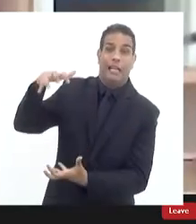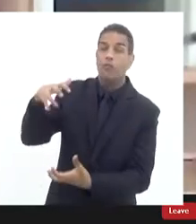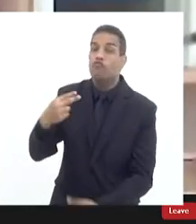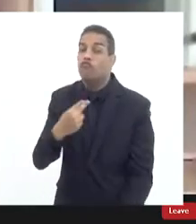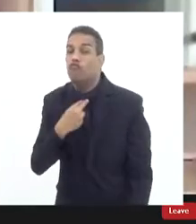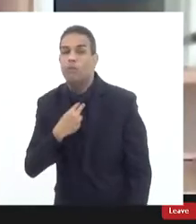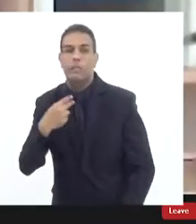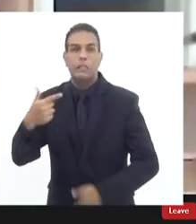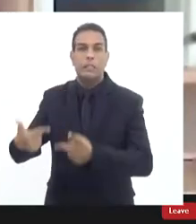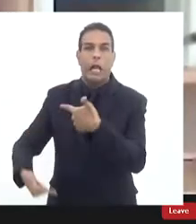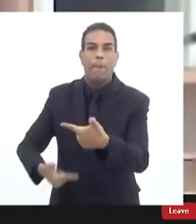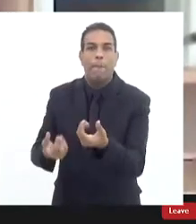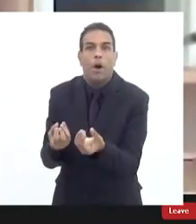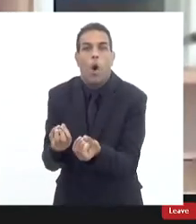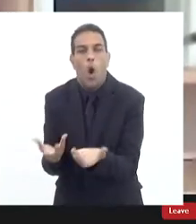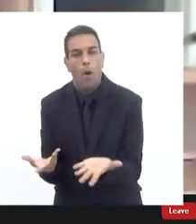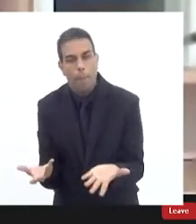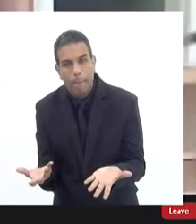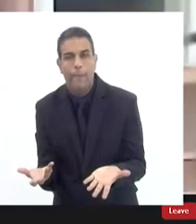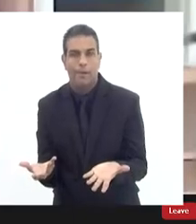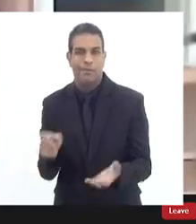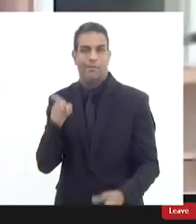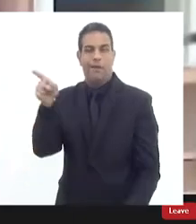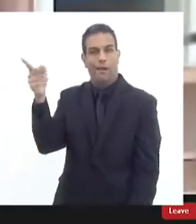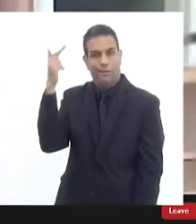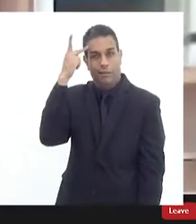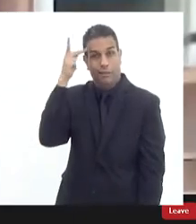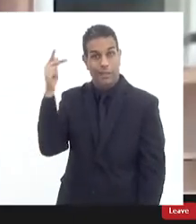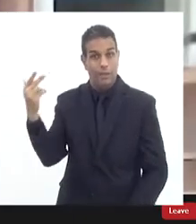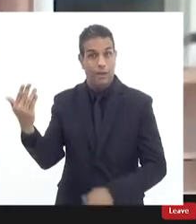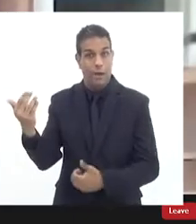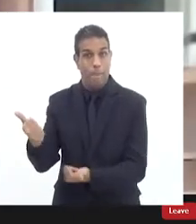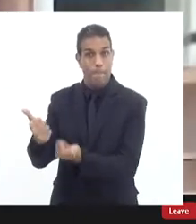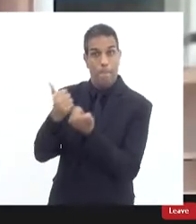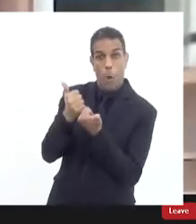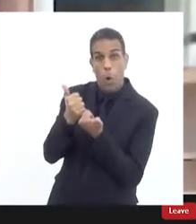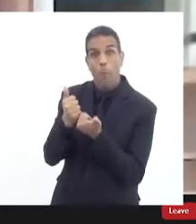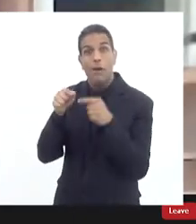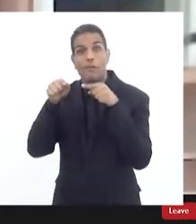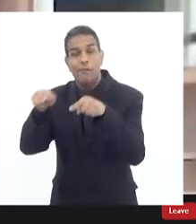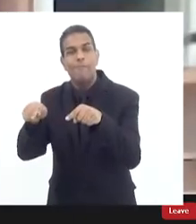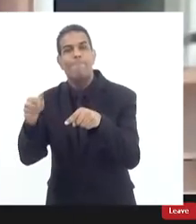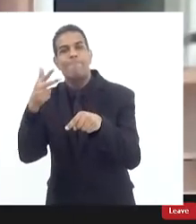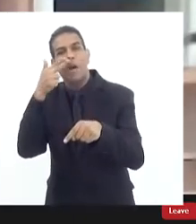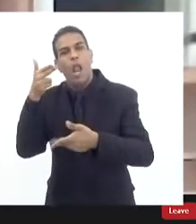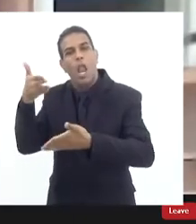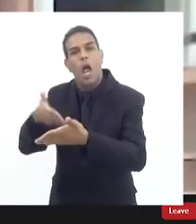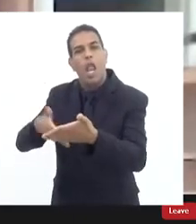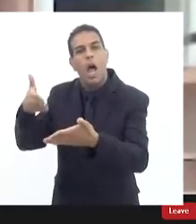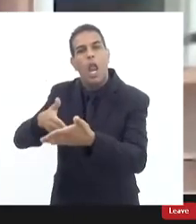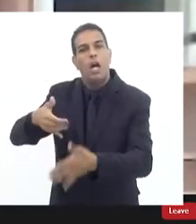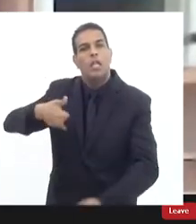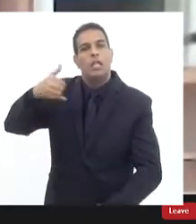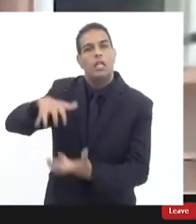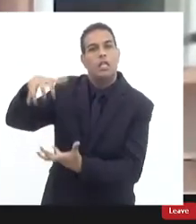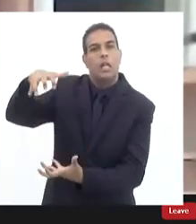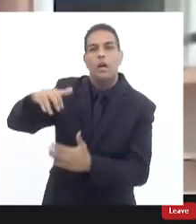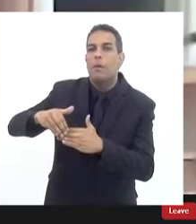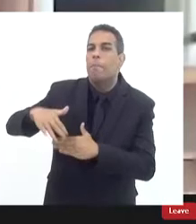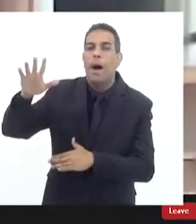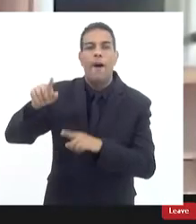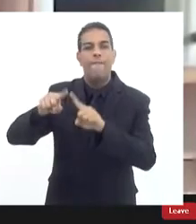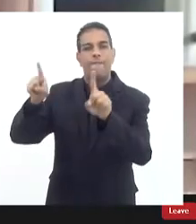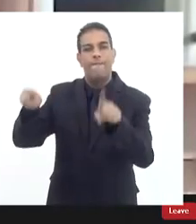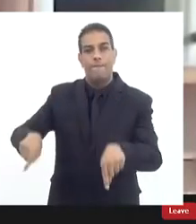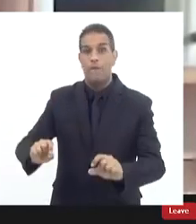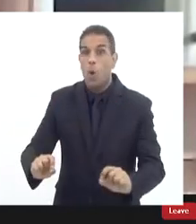trabalhando então até o próprio apoio que eles vão prestar guardam uma certa limitação por exemplo havendo uma